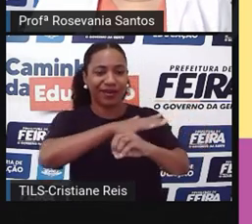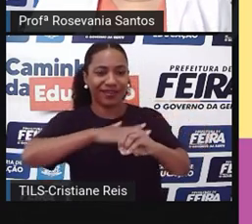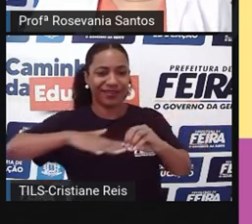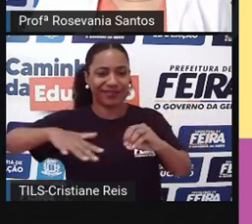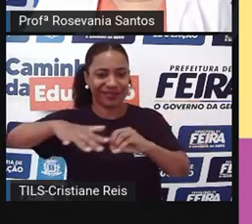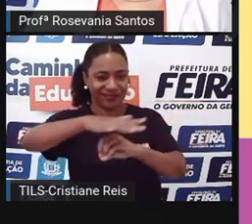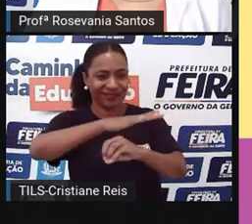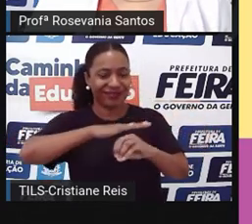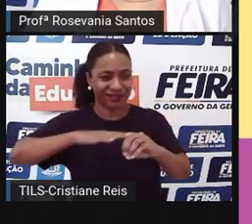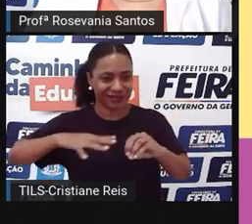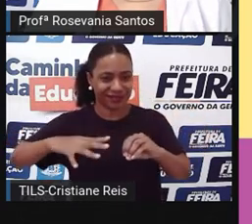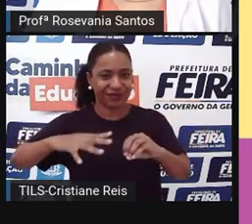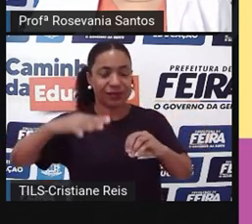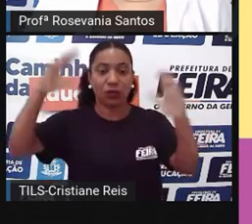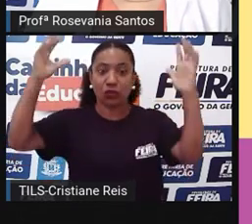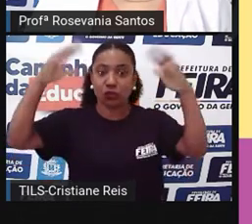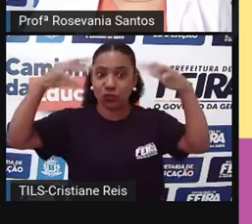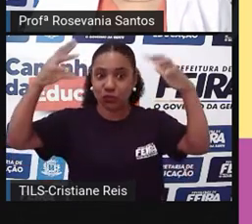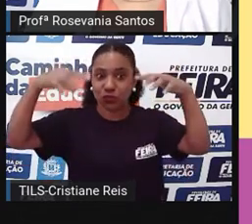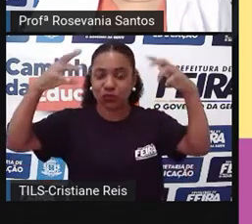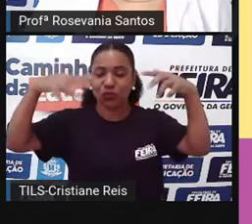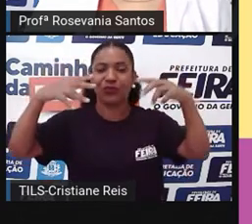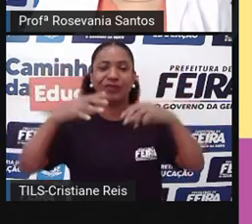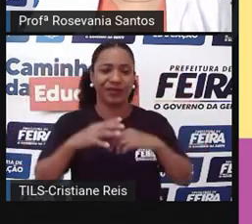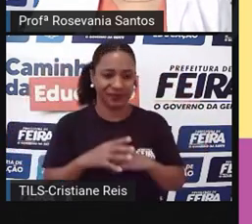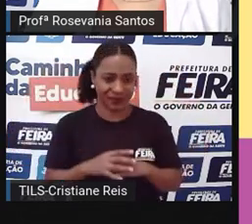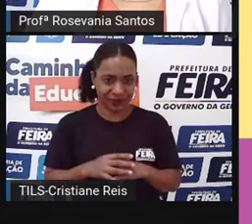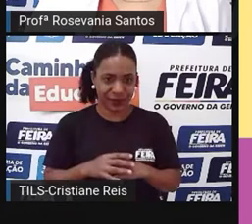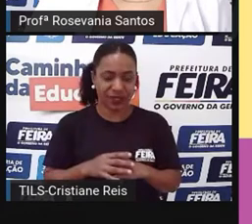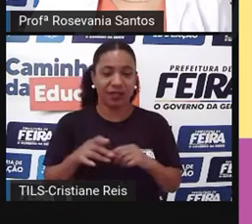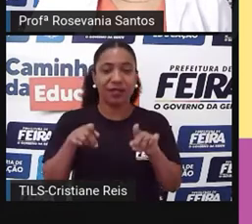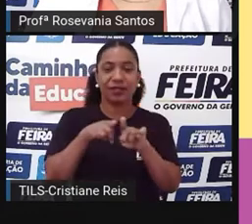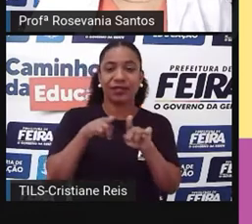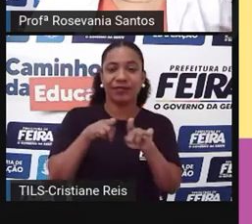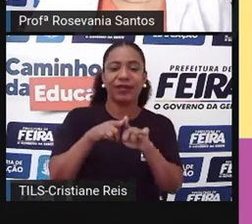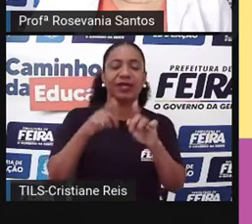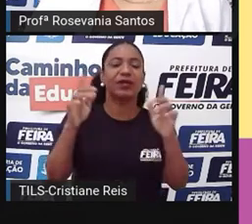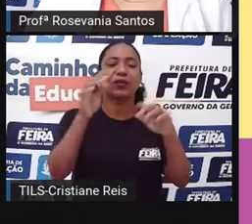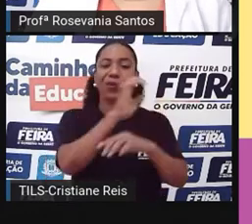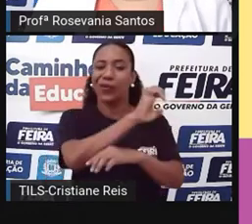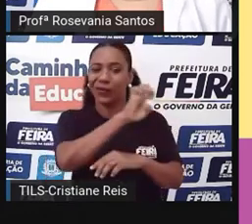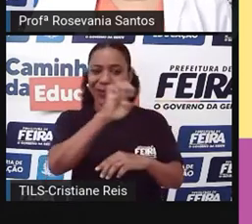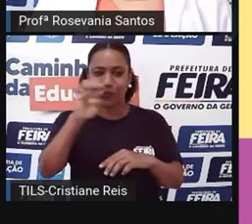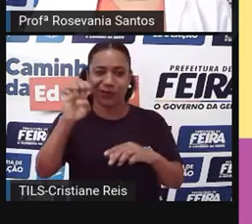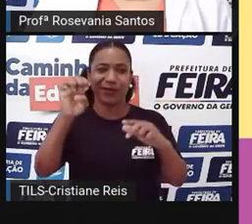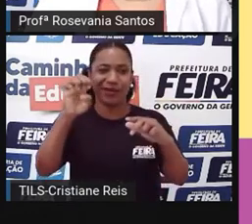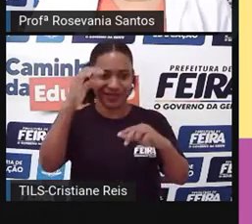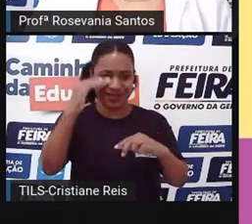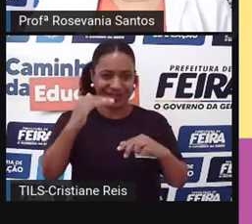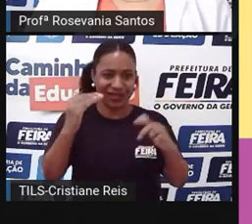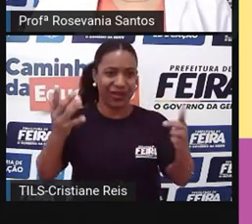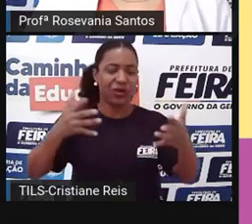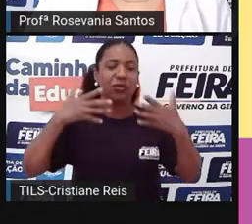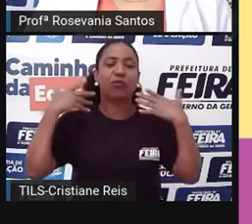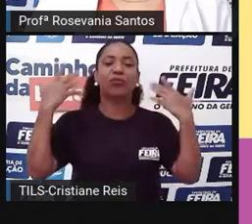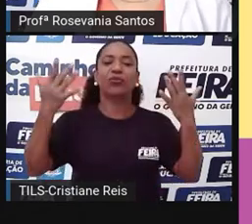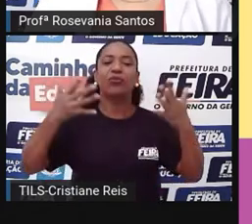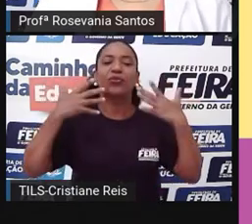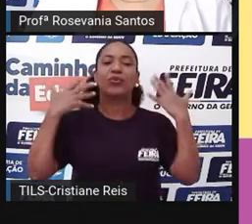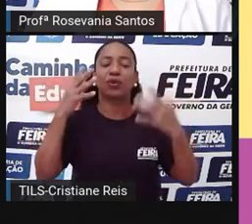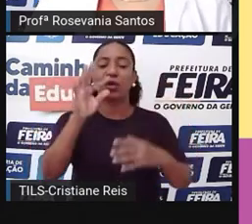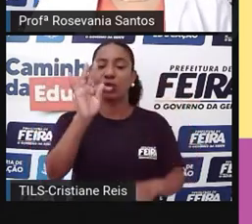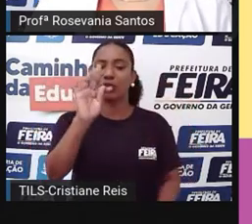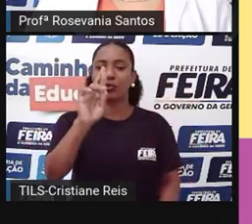Aí eu tenho o clima tropical, né, o normal, o tropical continental, com aquelas duas também, estações definidas que nós já